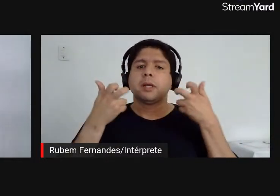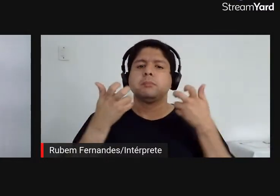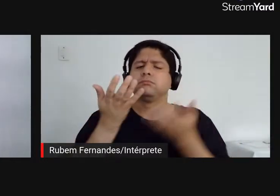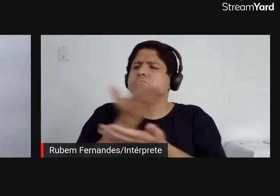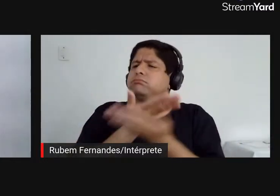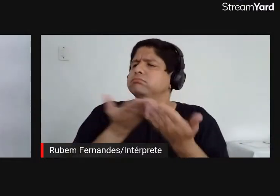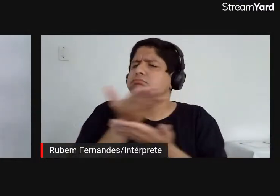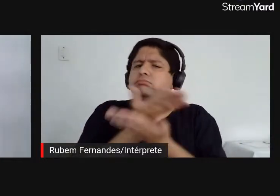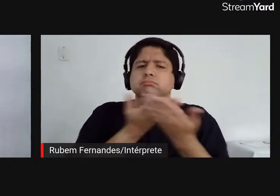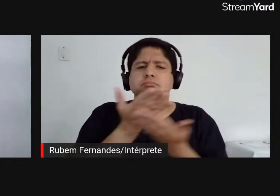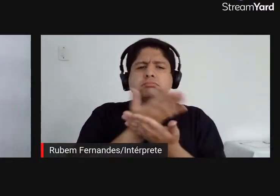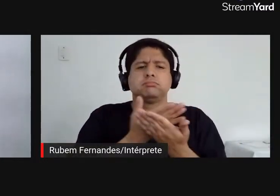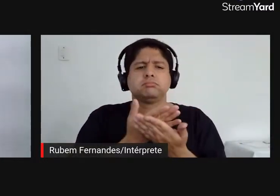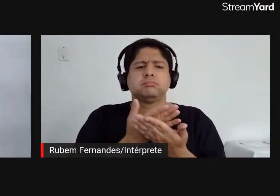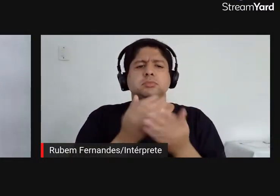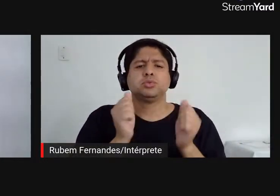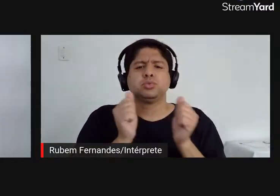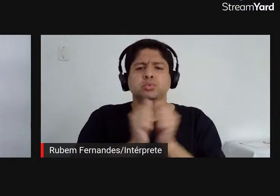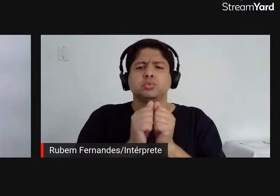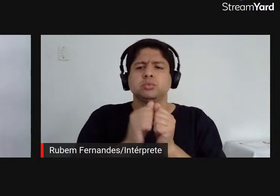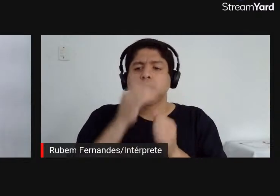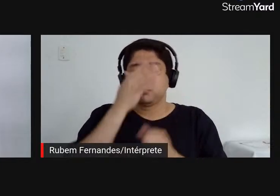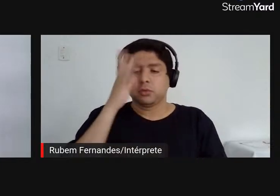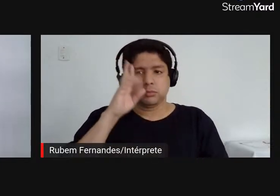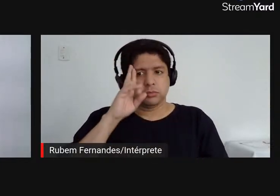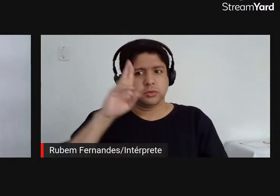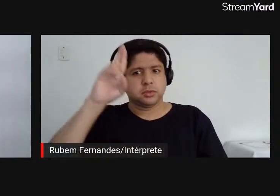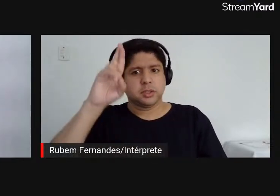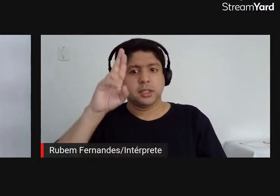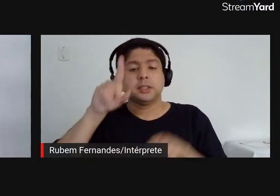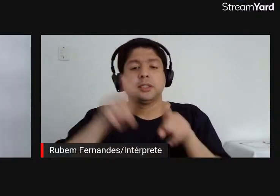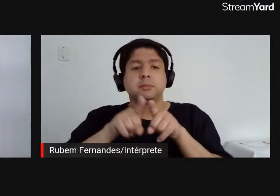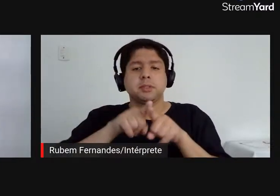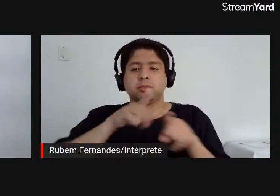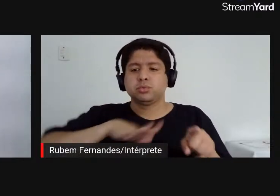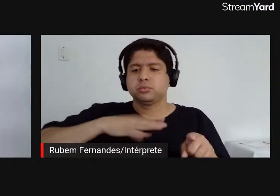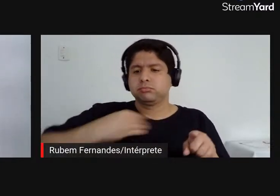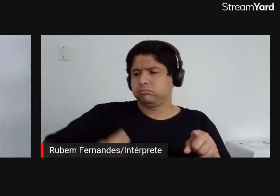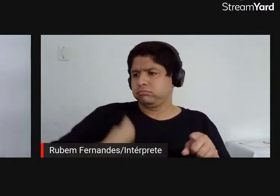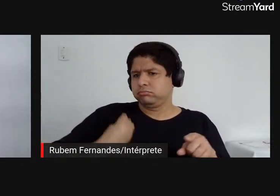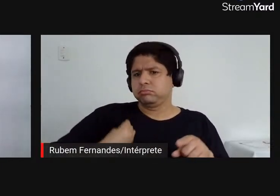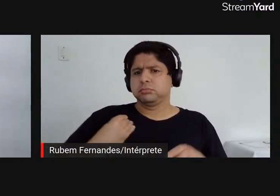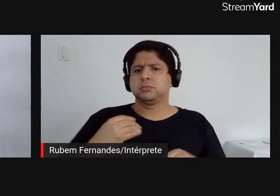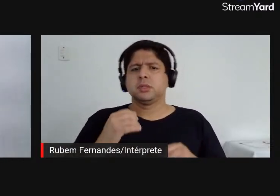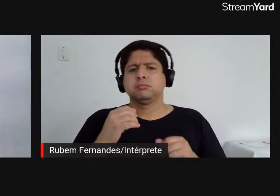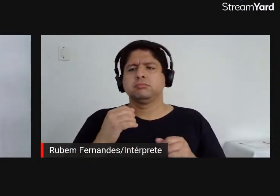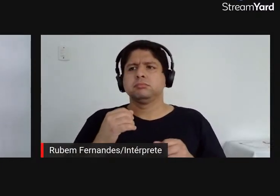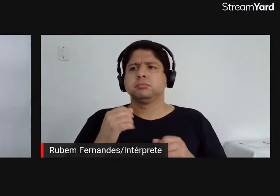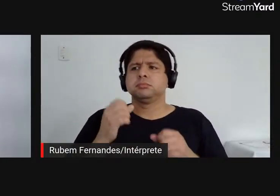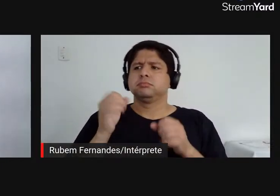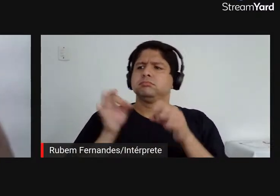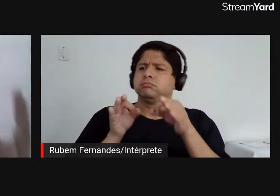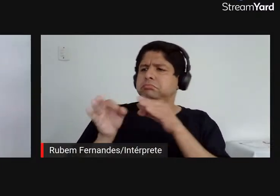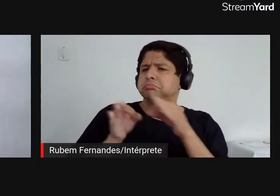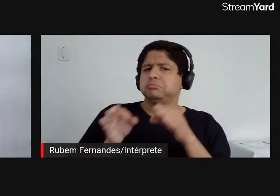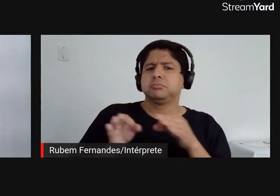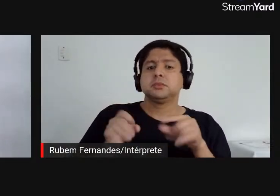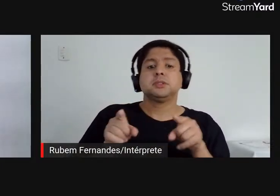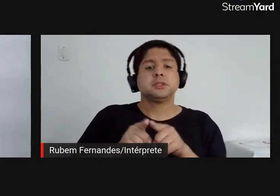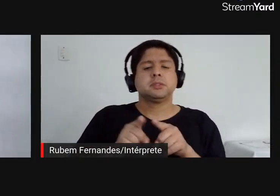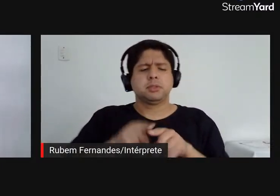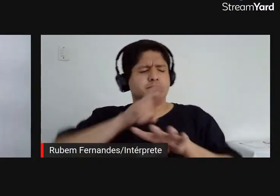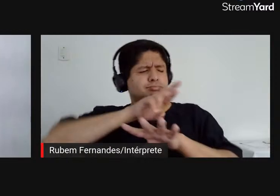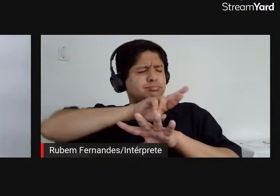vinda do mediador, mas também pelo público, pela disposição das obras e as inúmeras